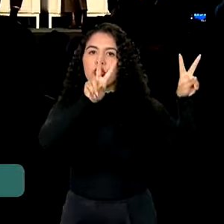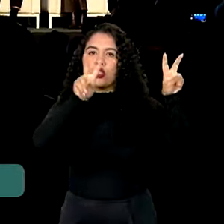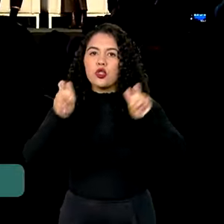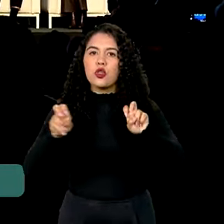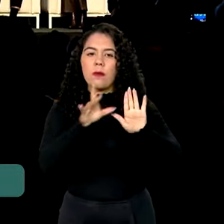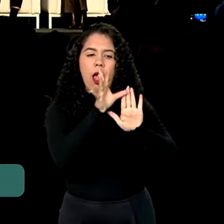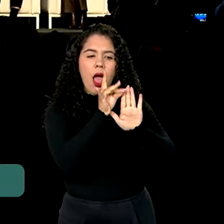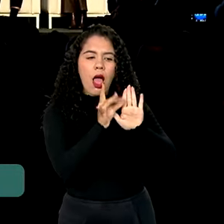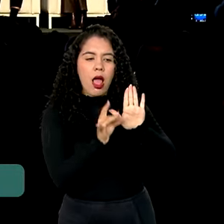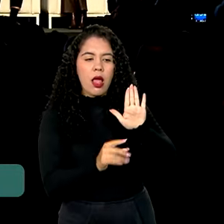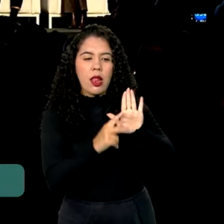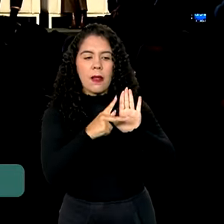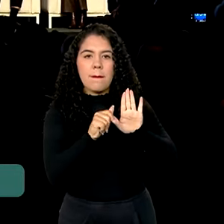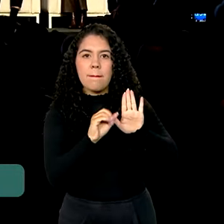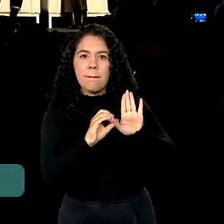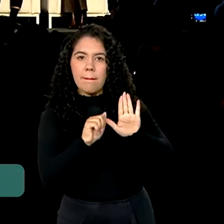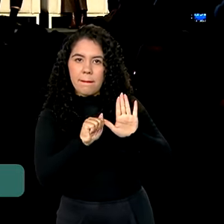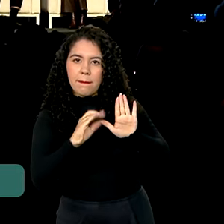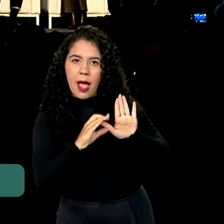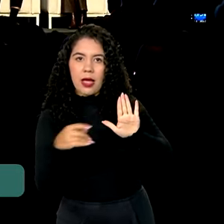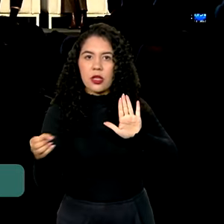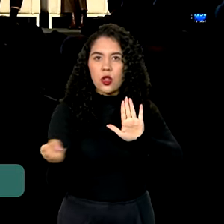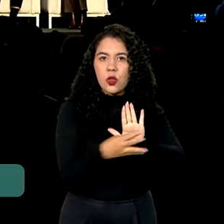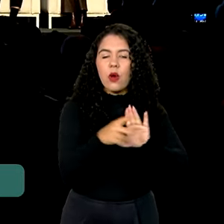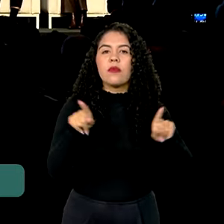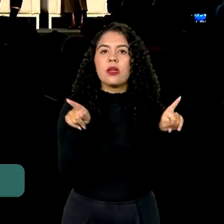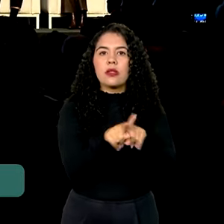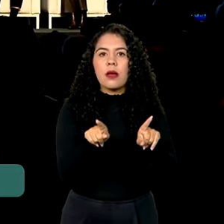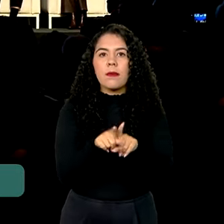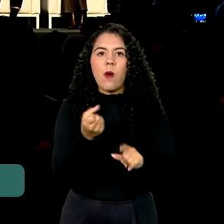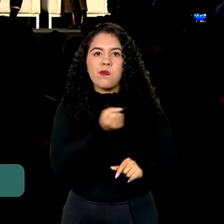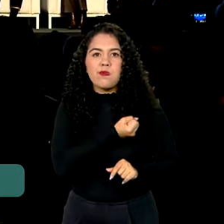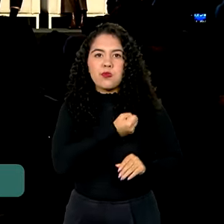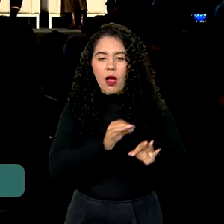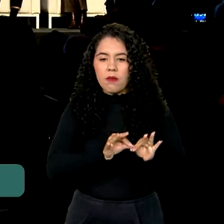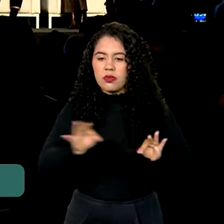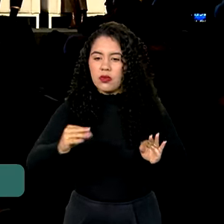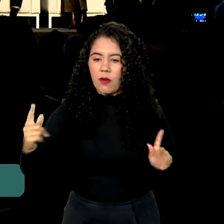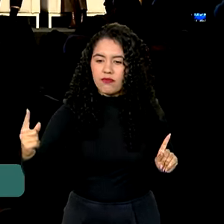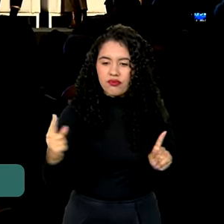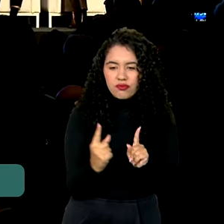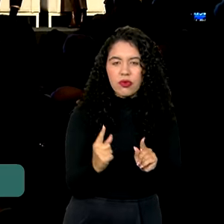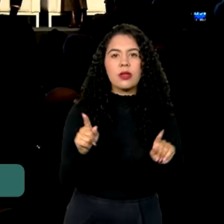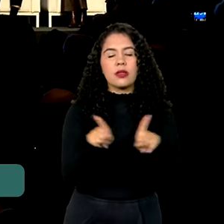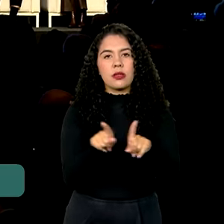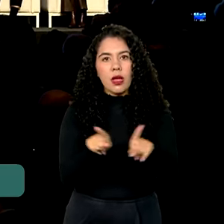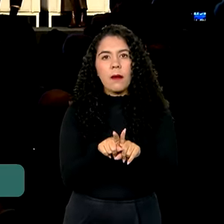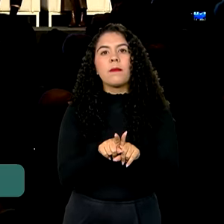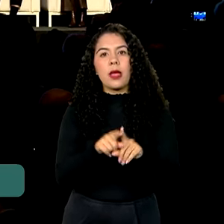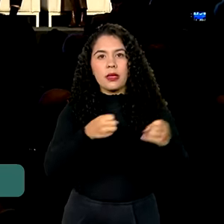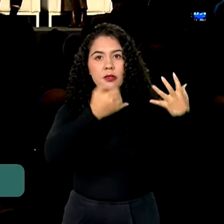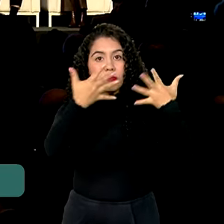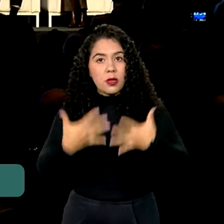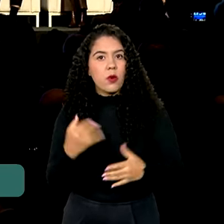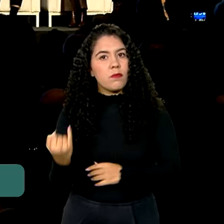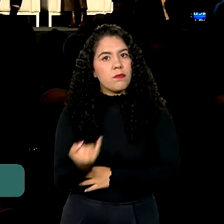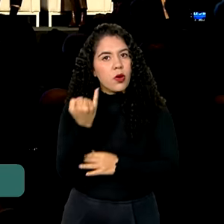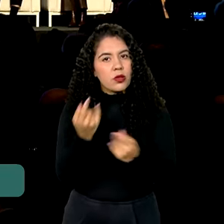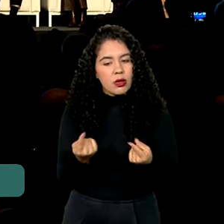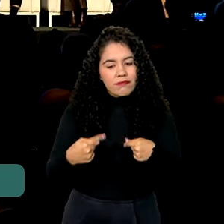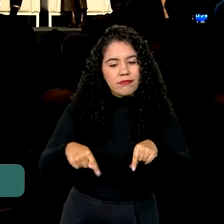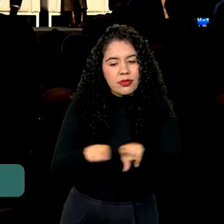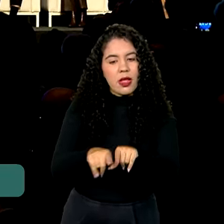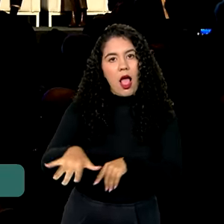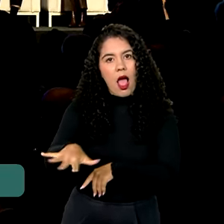que vão reduzir distâncias e diminuir custos e falou sobre a importância das parcerias com o